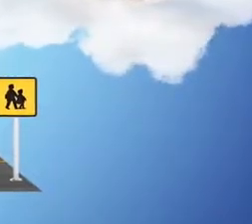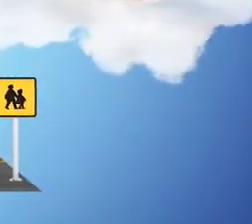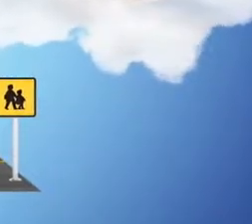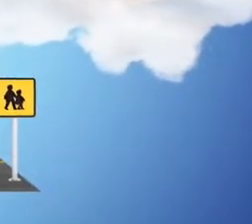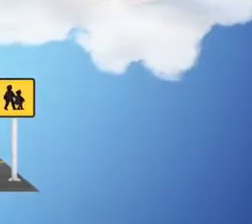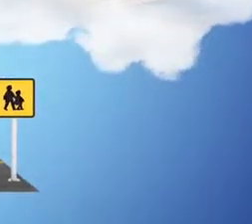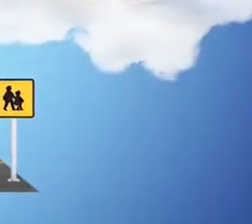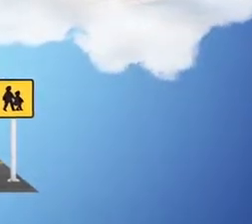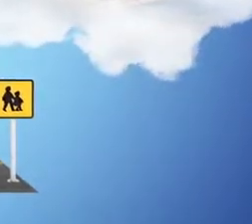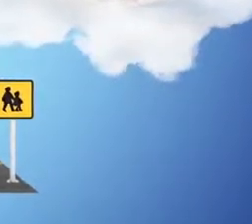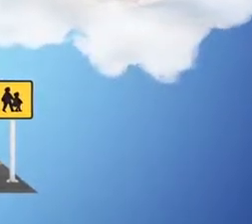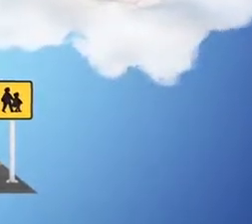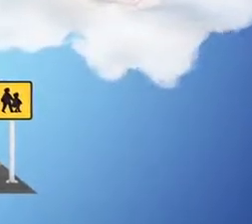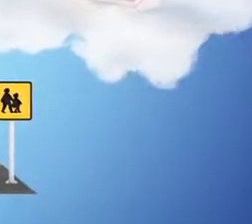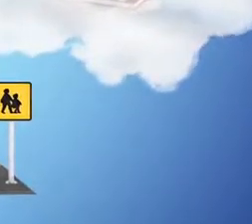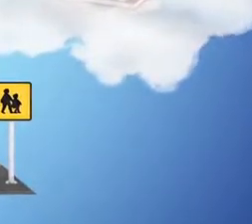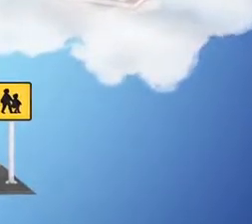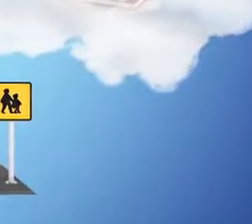por Quintena Coelho